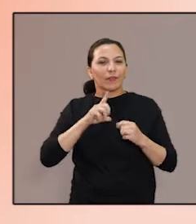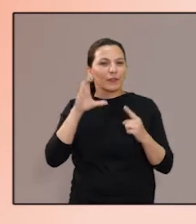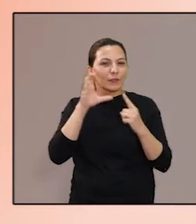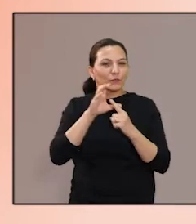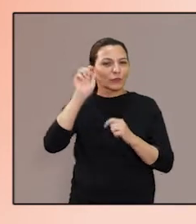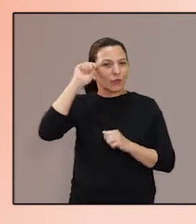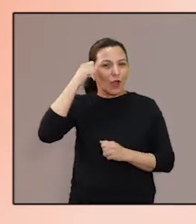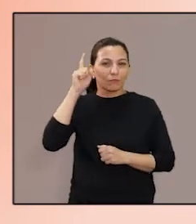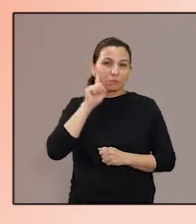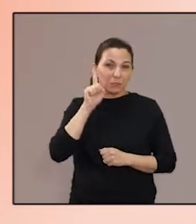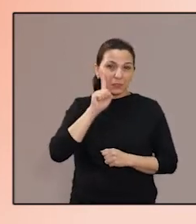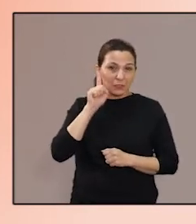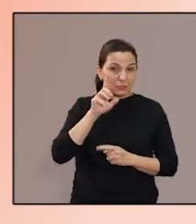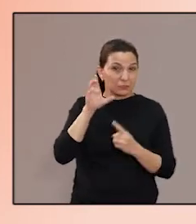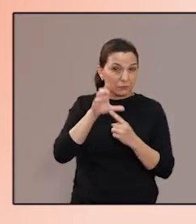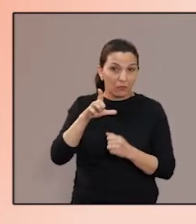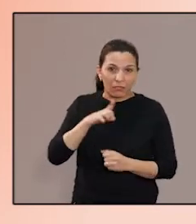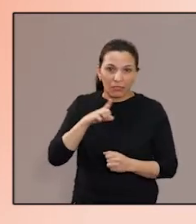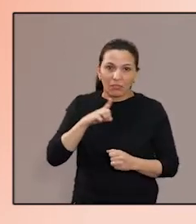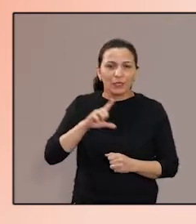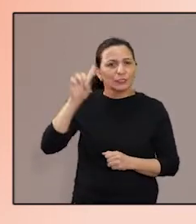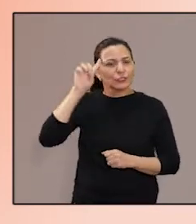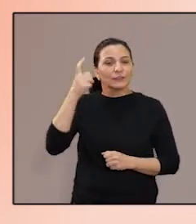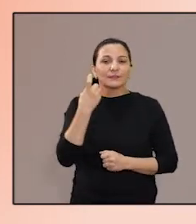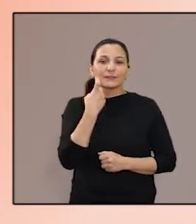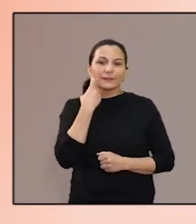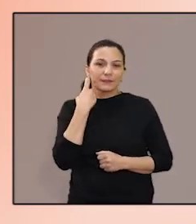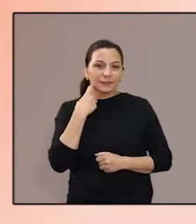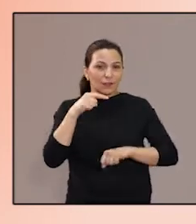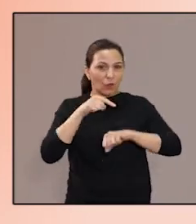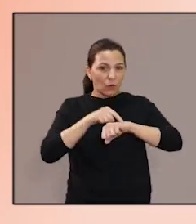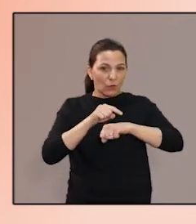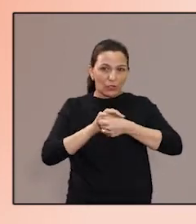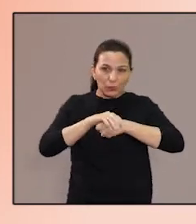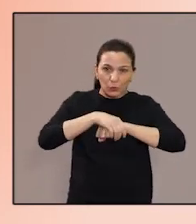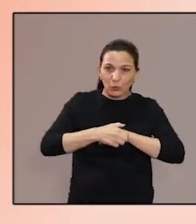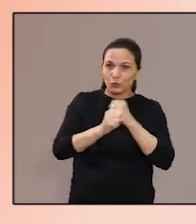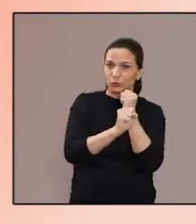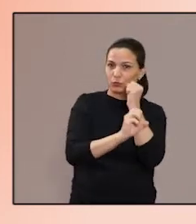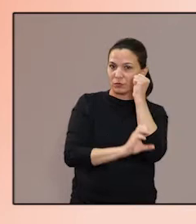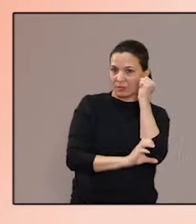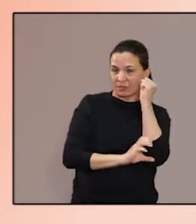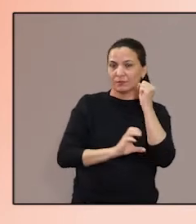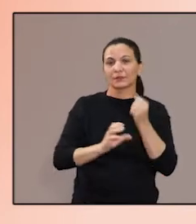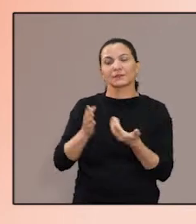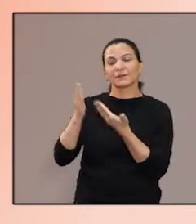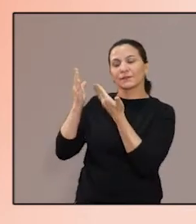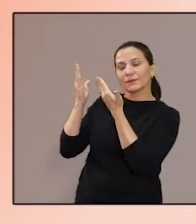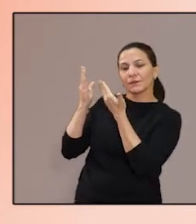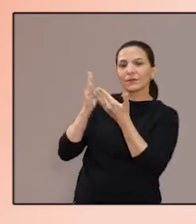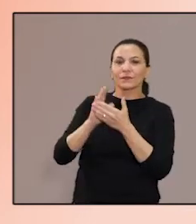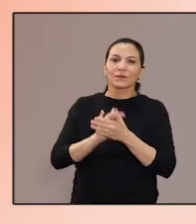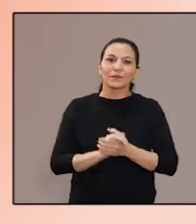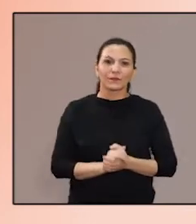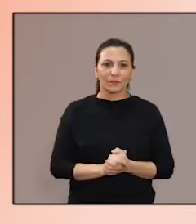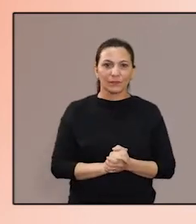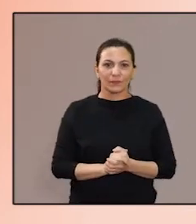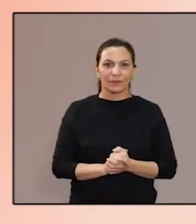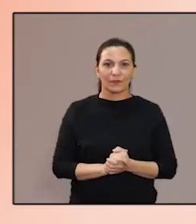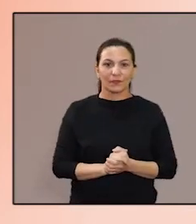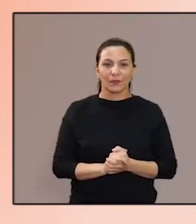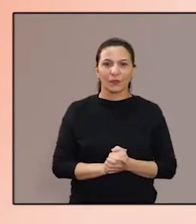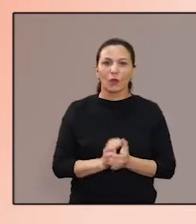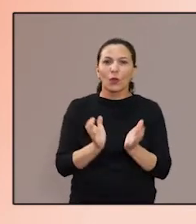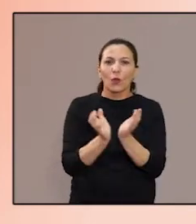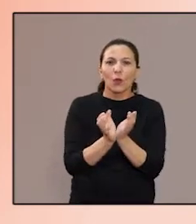apresenta um espetáculo que reúne suas principais influências da música afro-americana. É sexta, dia 26, às 20